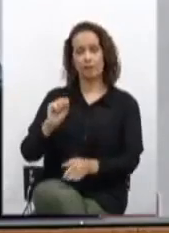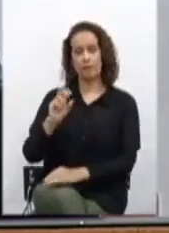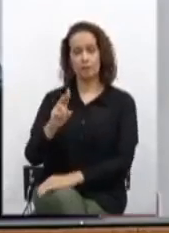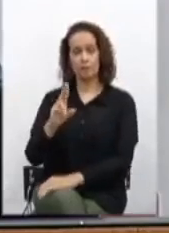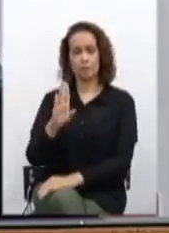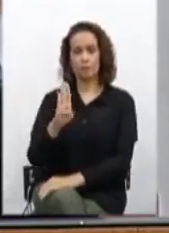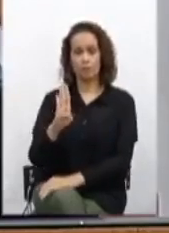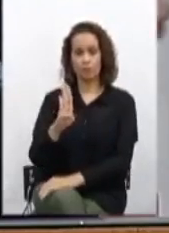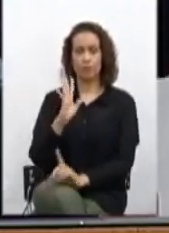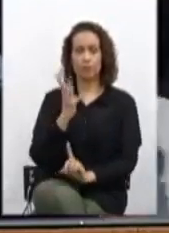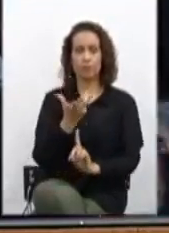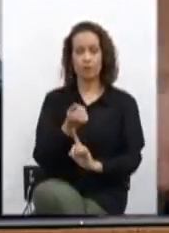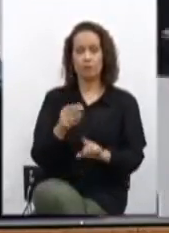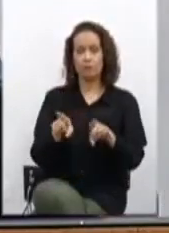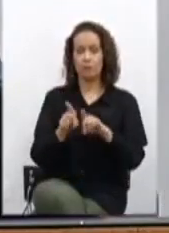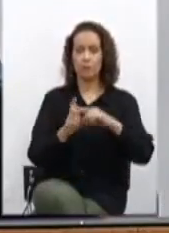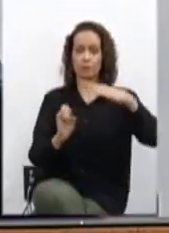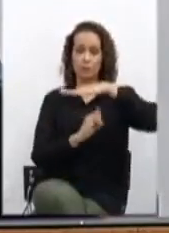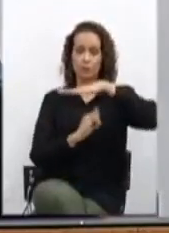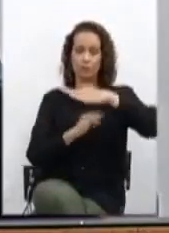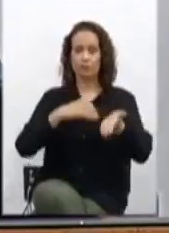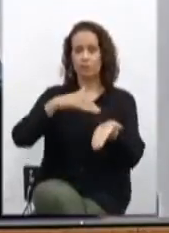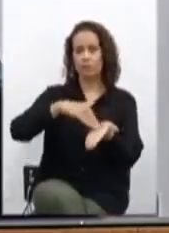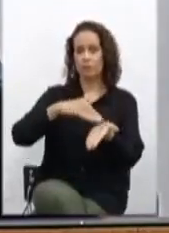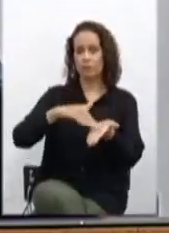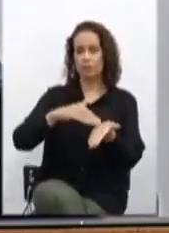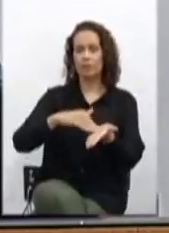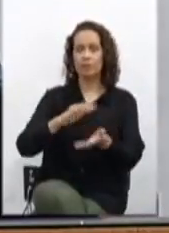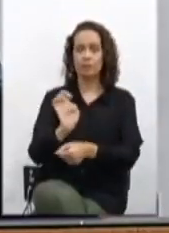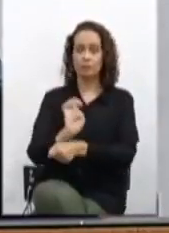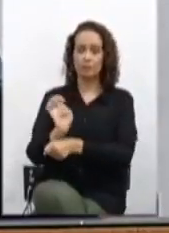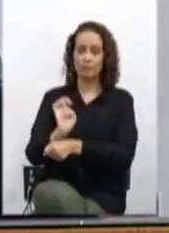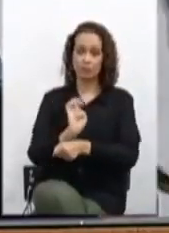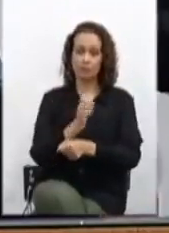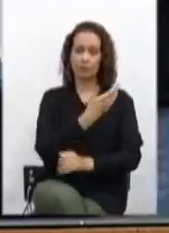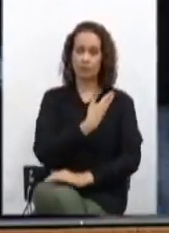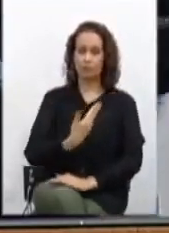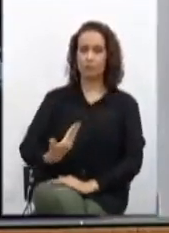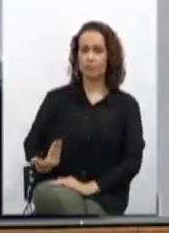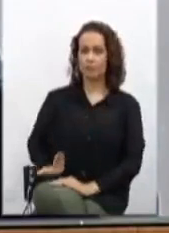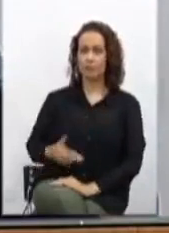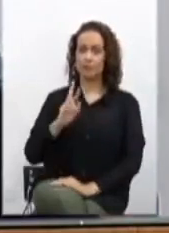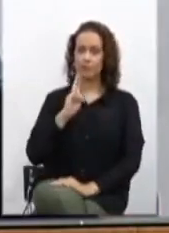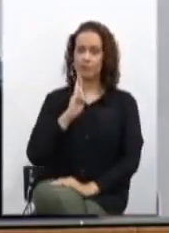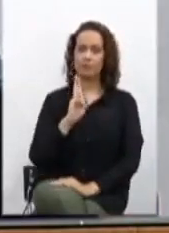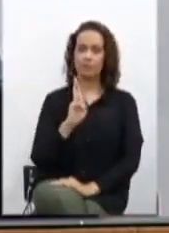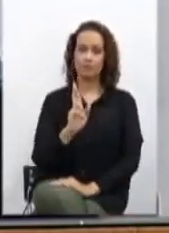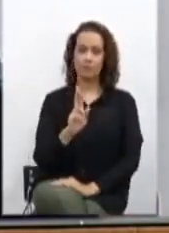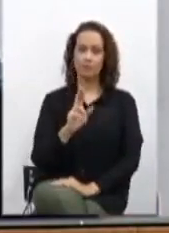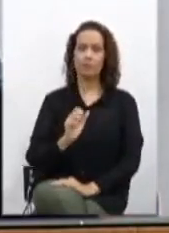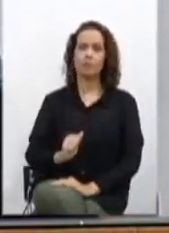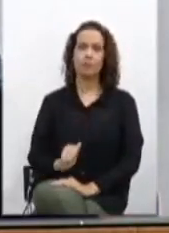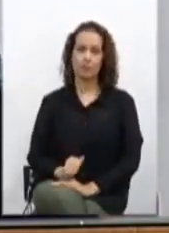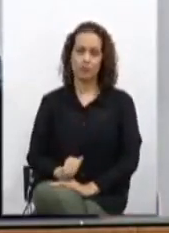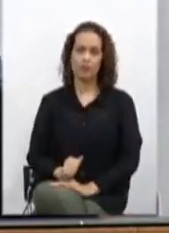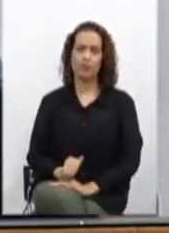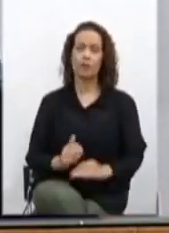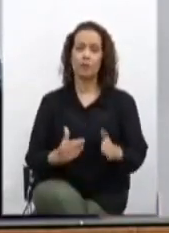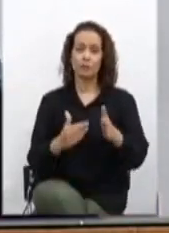Institucional da Secretaria de Estado e Governo, em resposta aos requerimentos